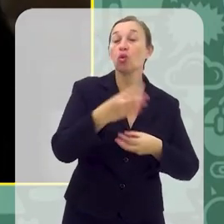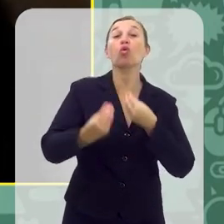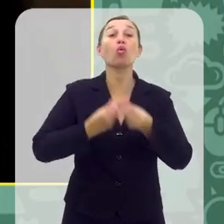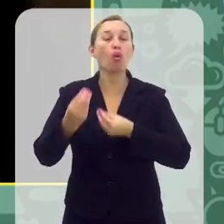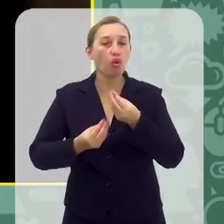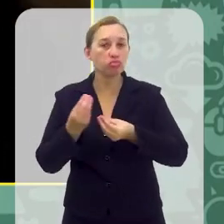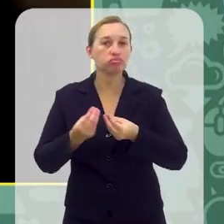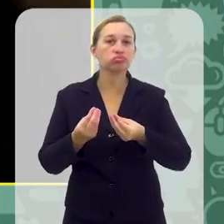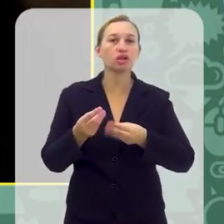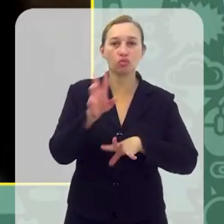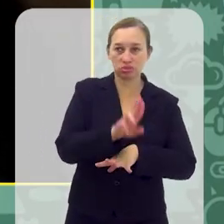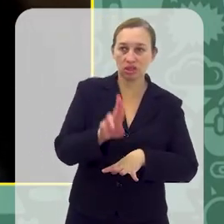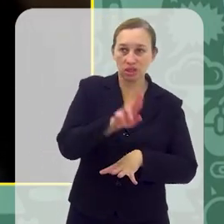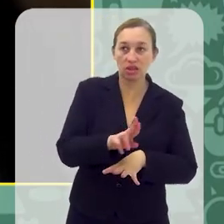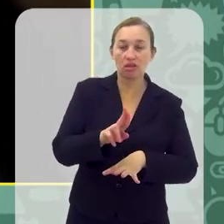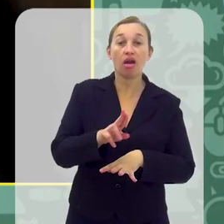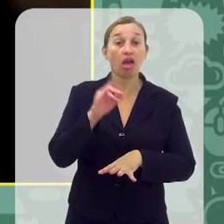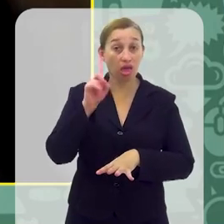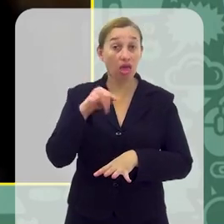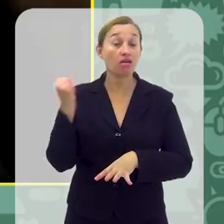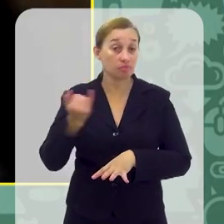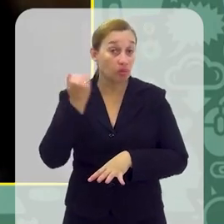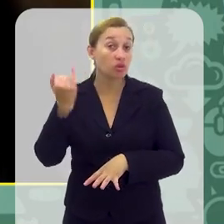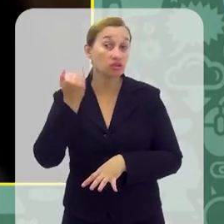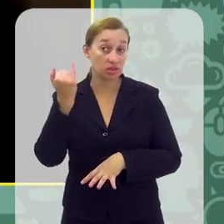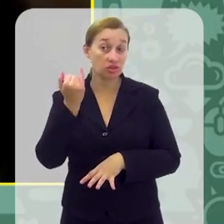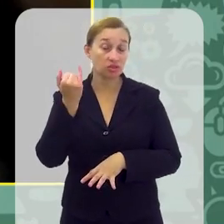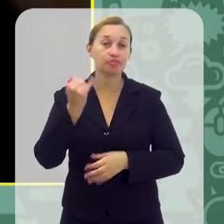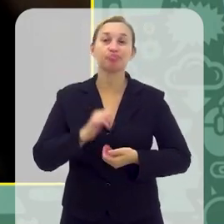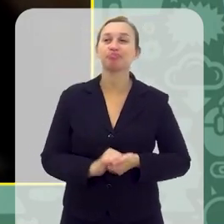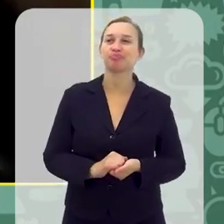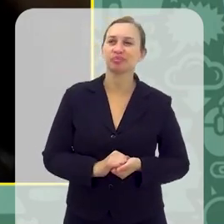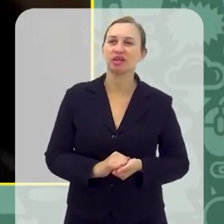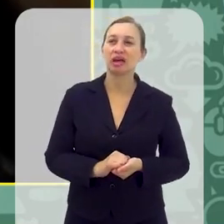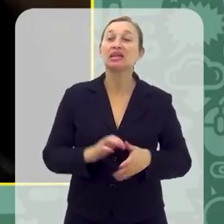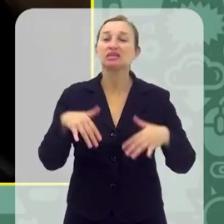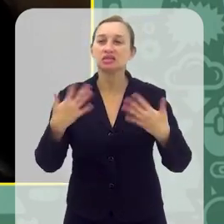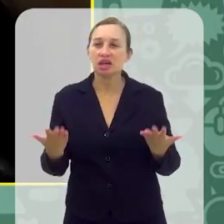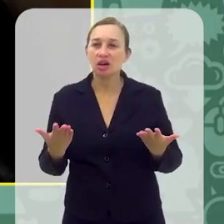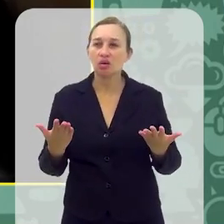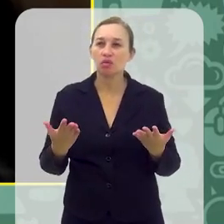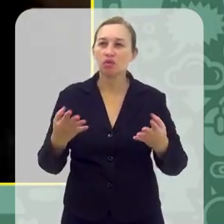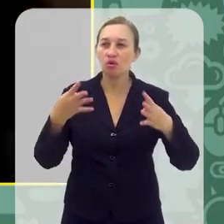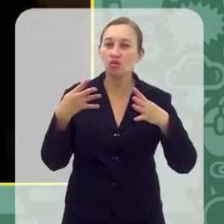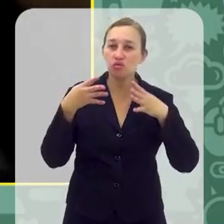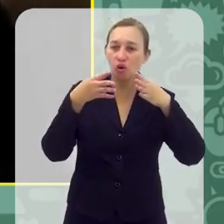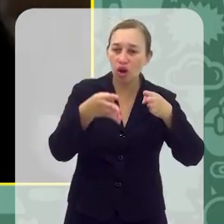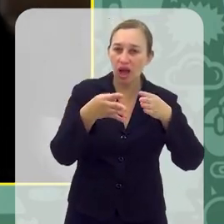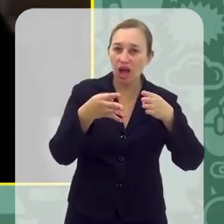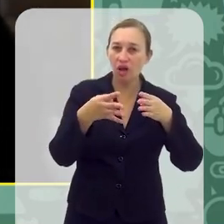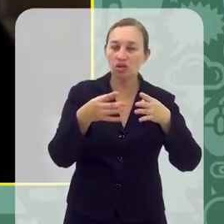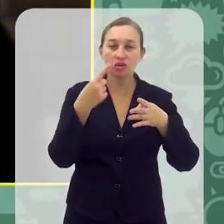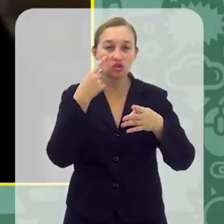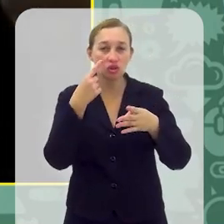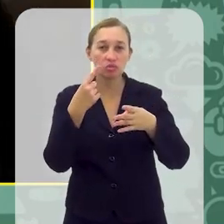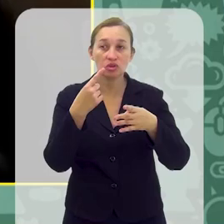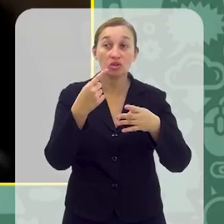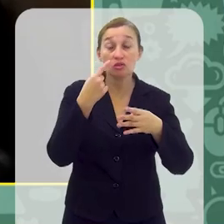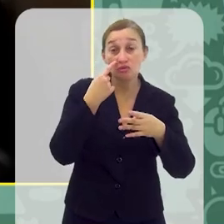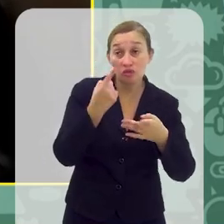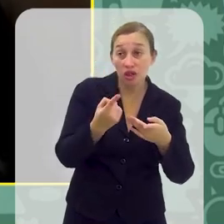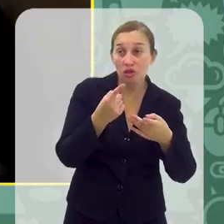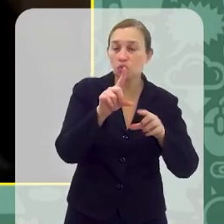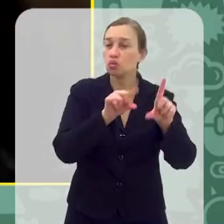usando e como que a gente está utilizando, né? Acho que isso que vai ser o principal ali. Então, acho que filtrar o que a gente está consumindo,